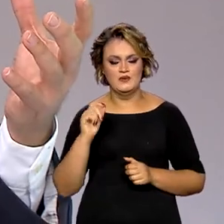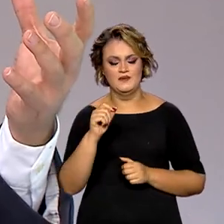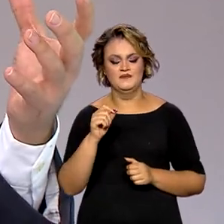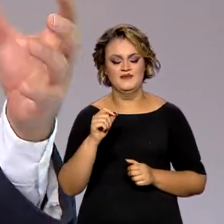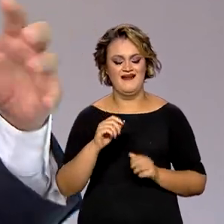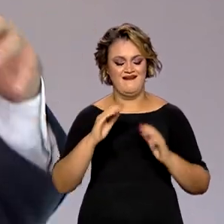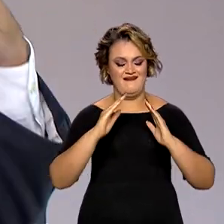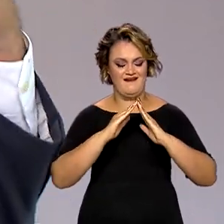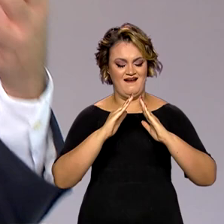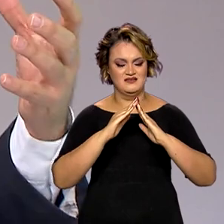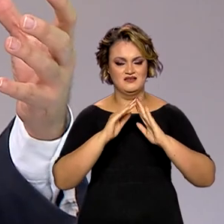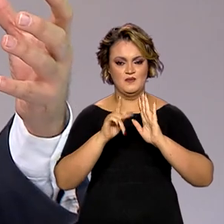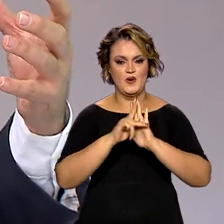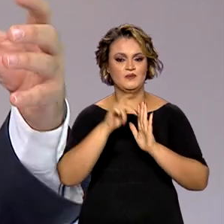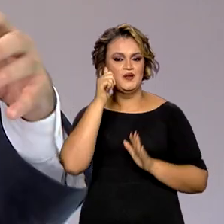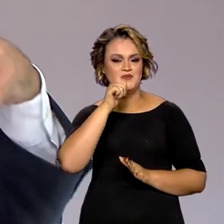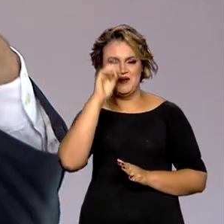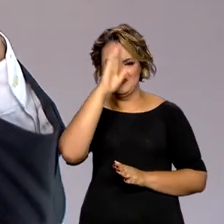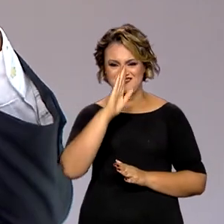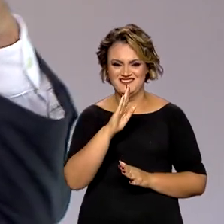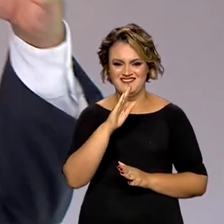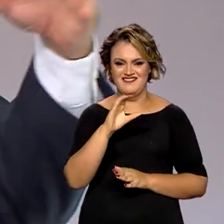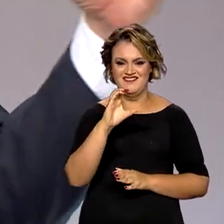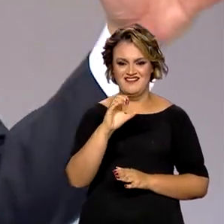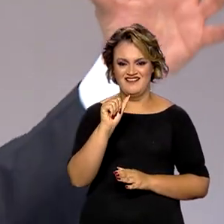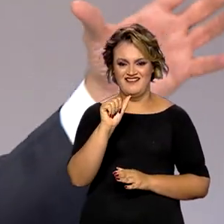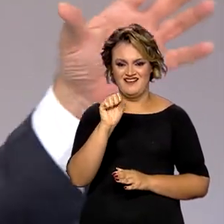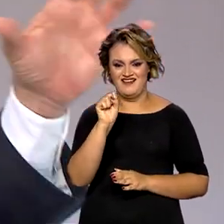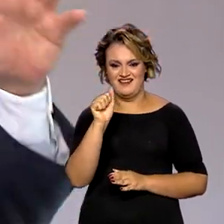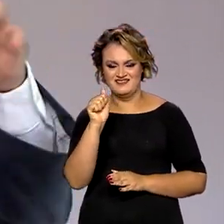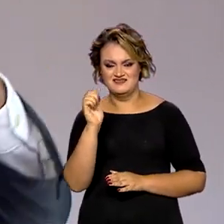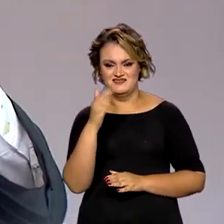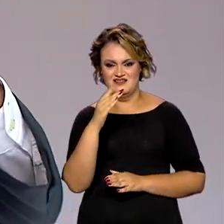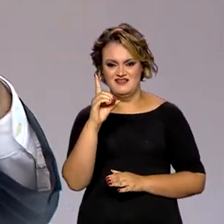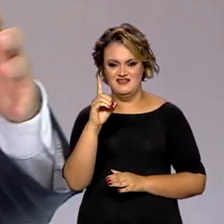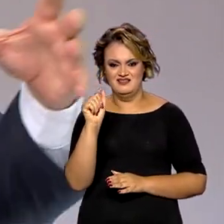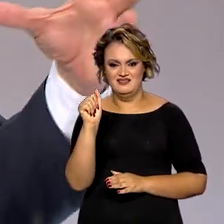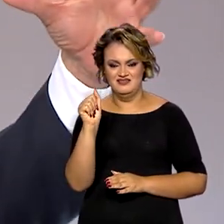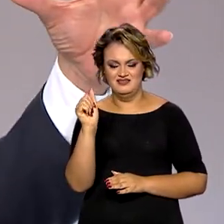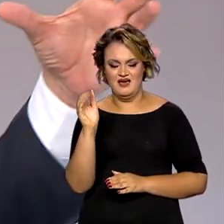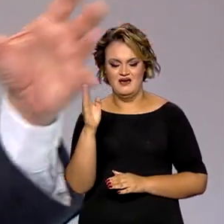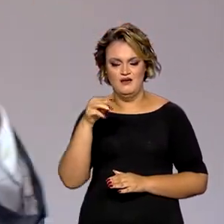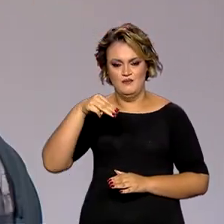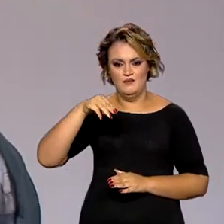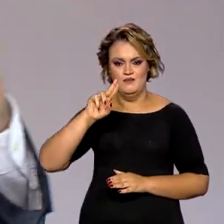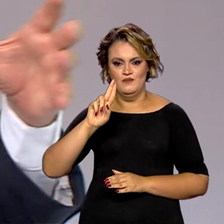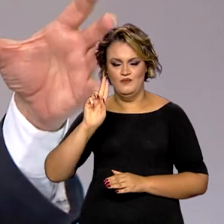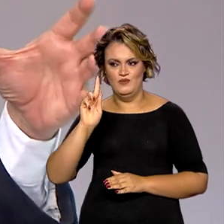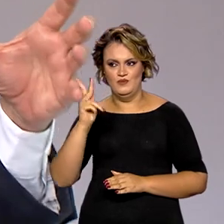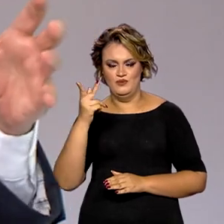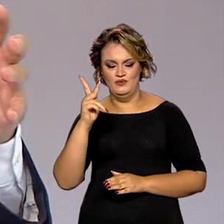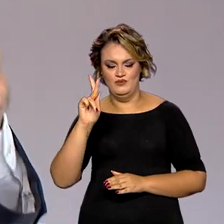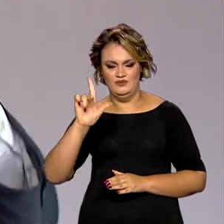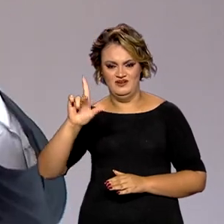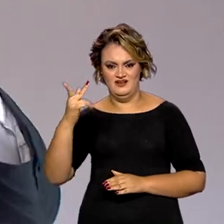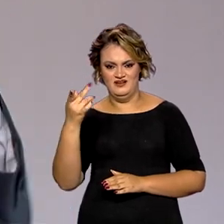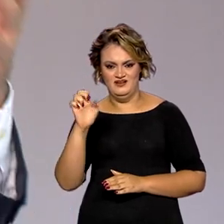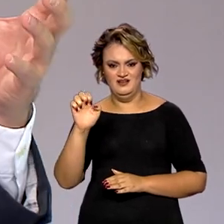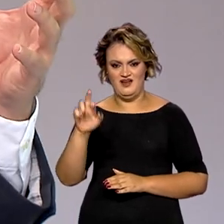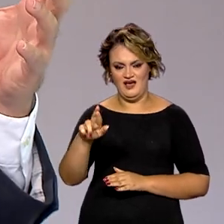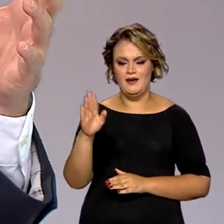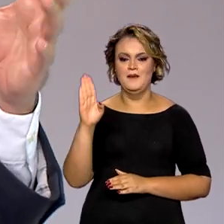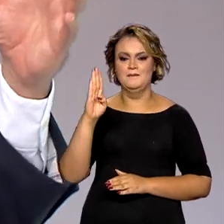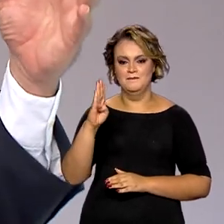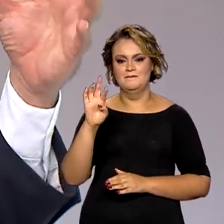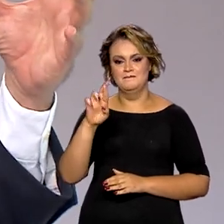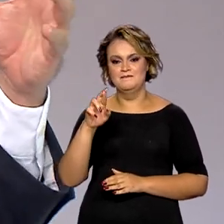mulher brasileira. Como é que está esse programa? Ele já está em todas as capitais, se eu não me engano, a meta era essa, ele estar em todas as capitais. E qual é